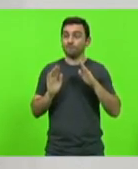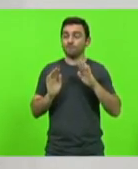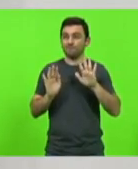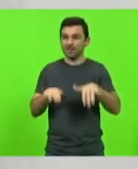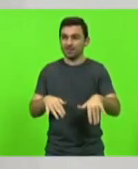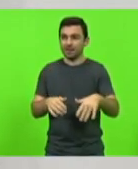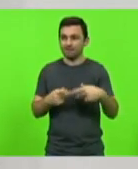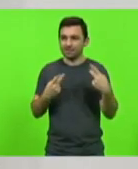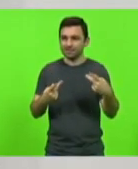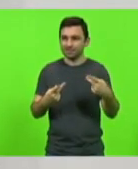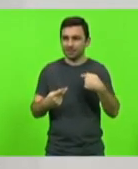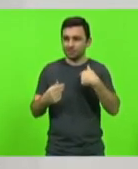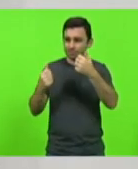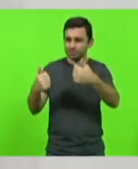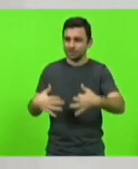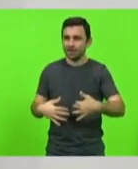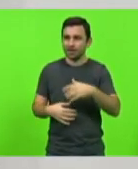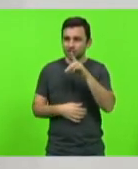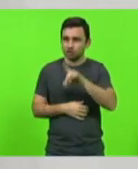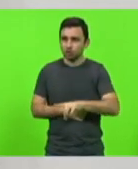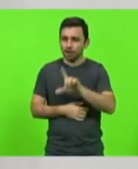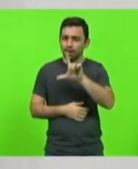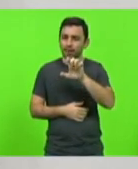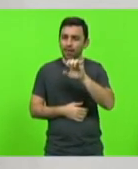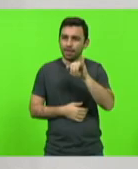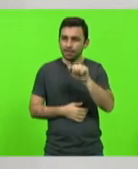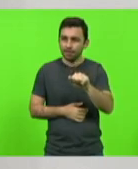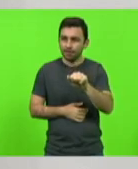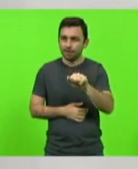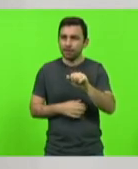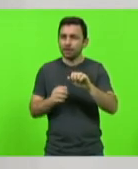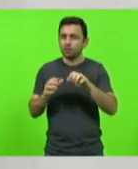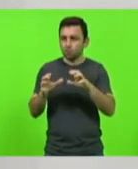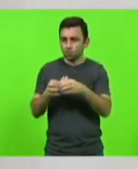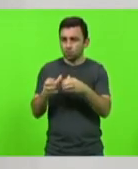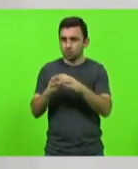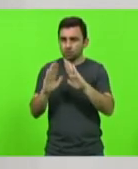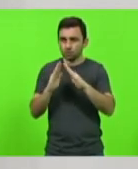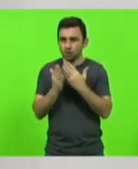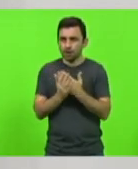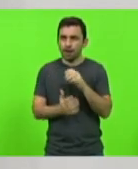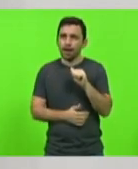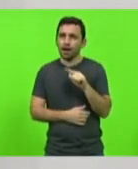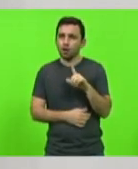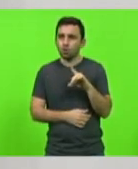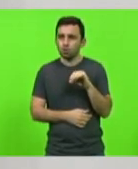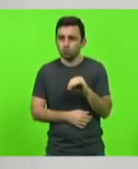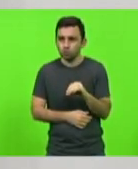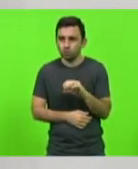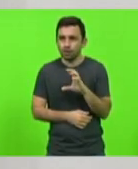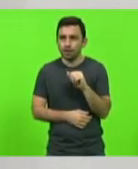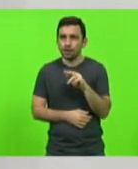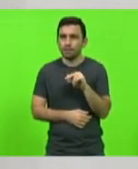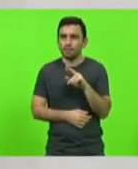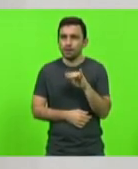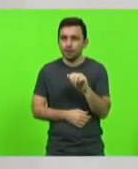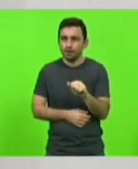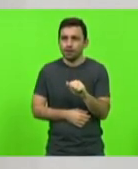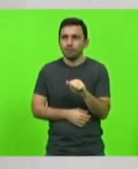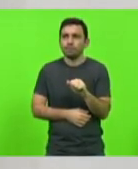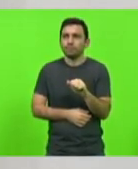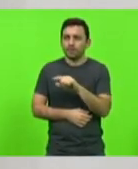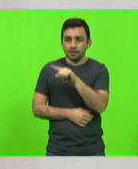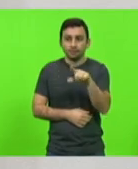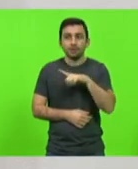à diretora Leia e à equipe da escola estadual Aldo Câmara da Silva, que hoje tem cerca de